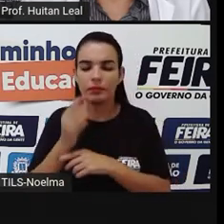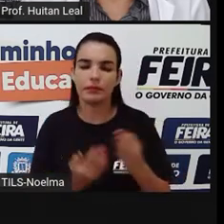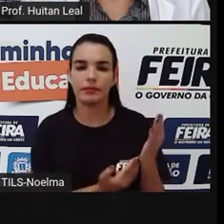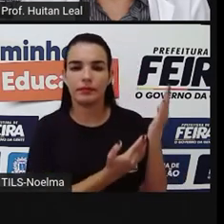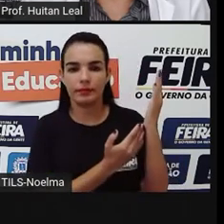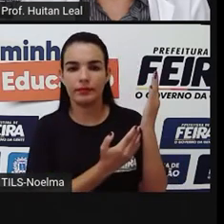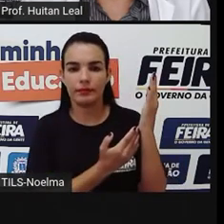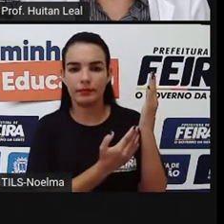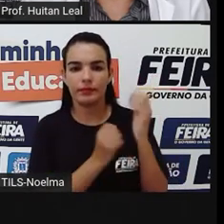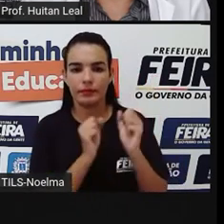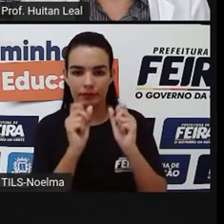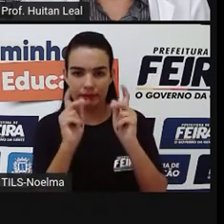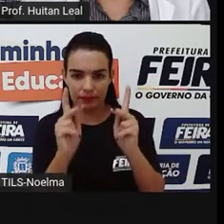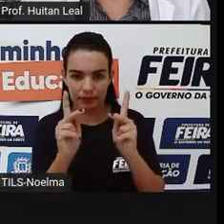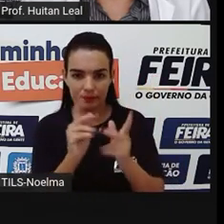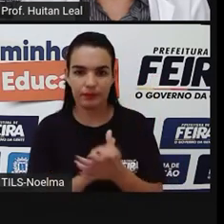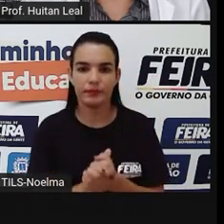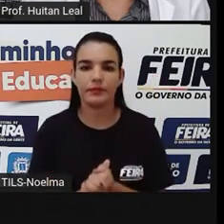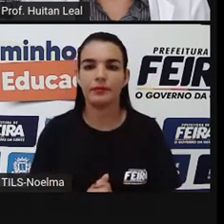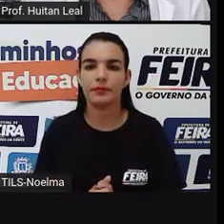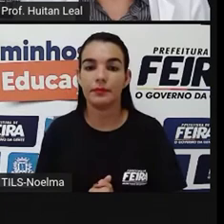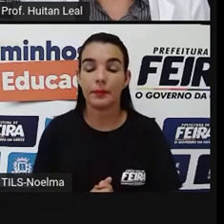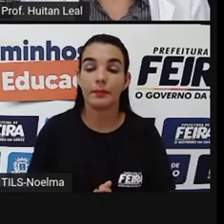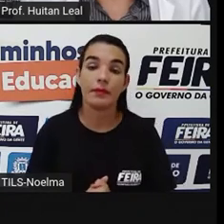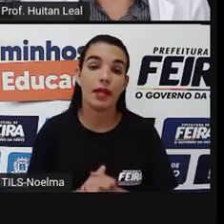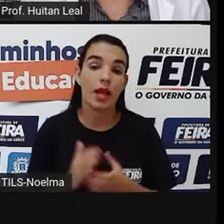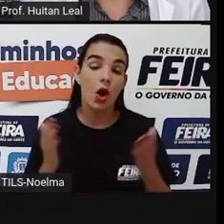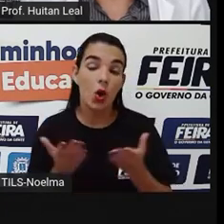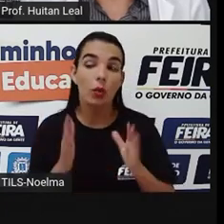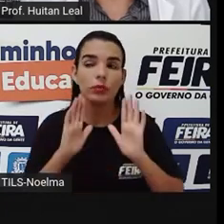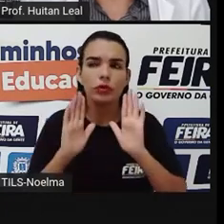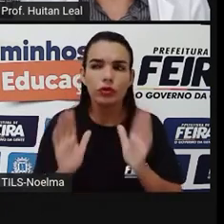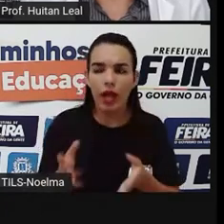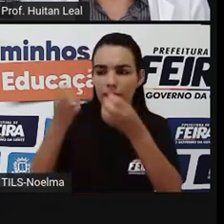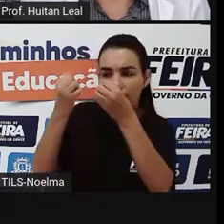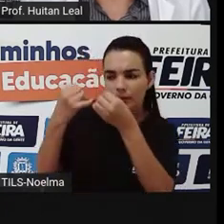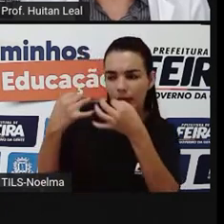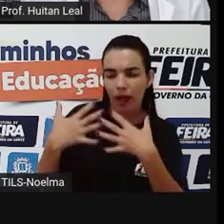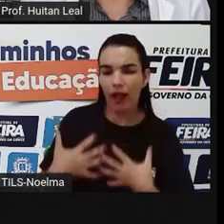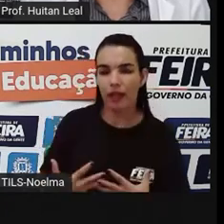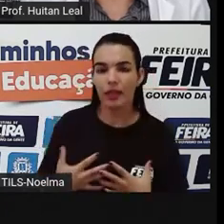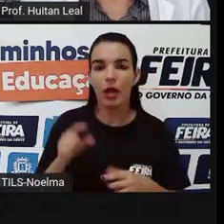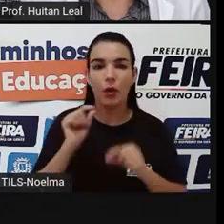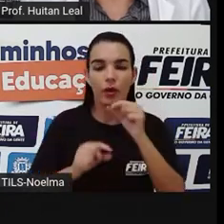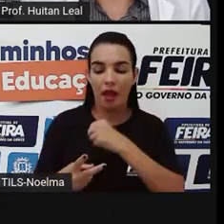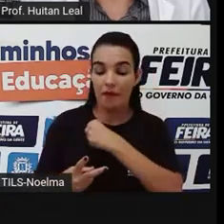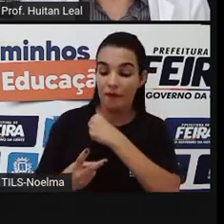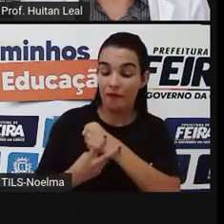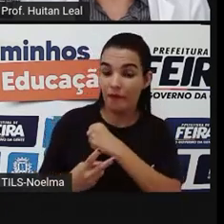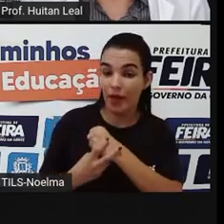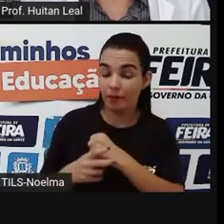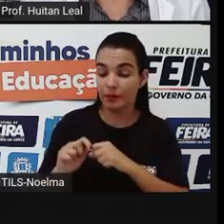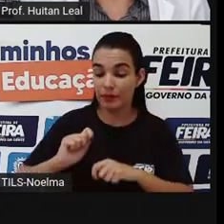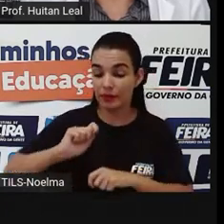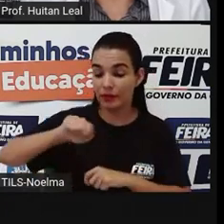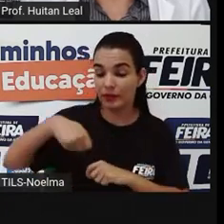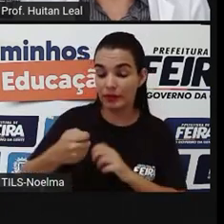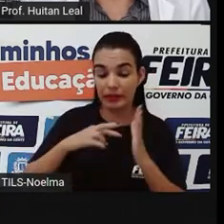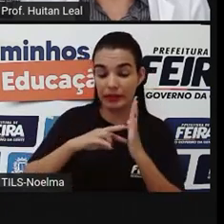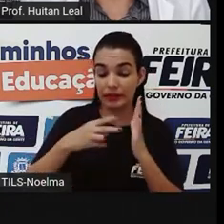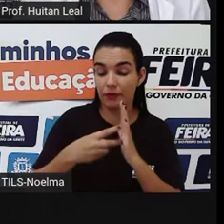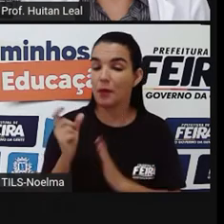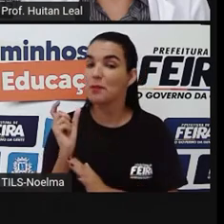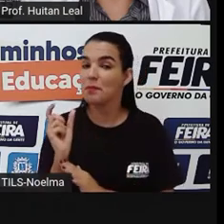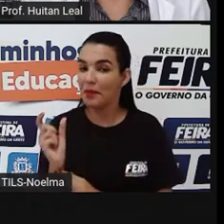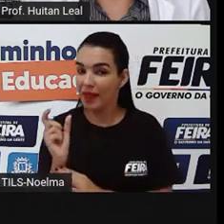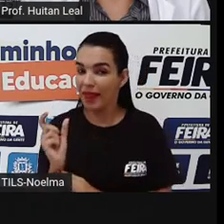fake news. Então, como já havia dito, verbo significa palavra.